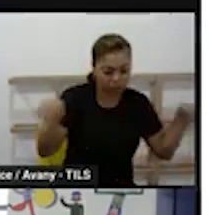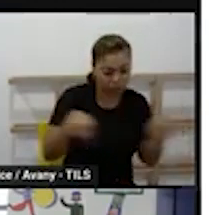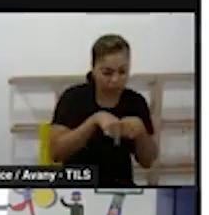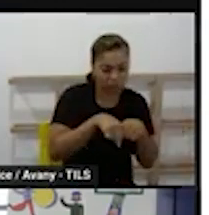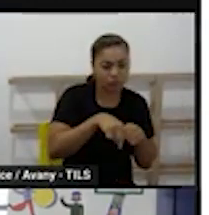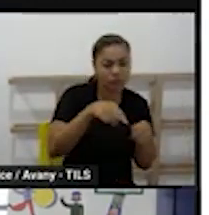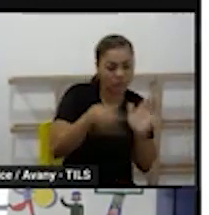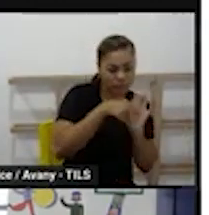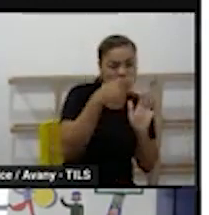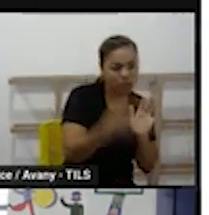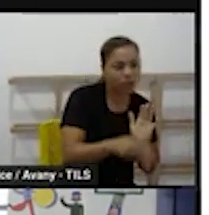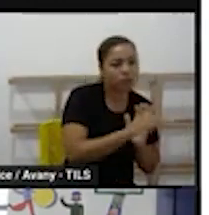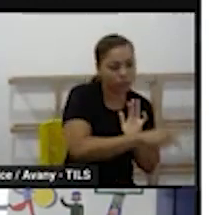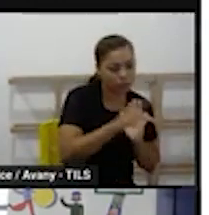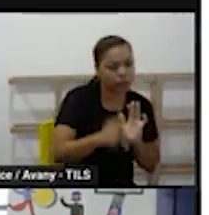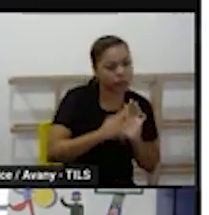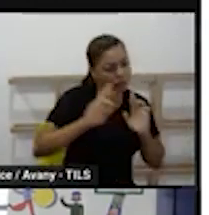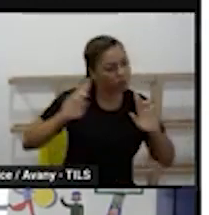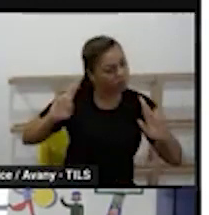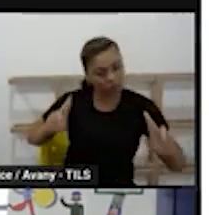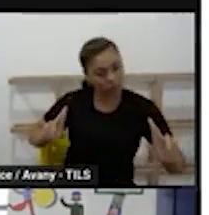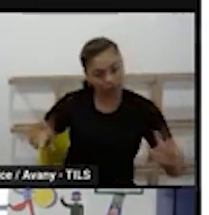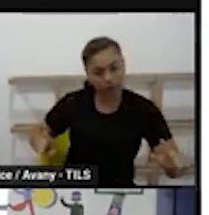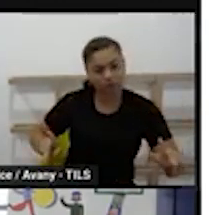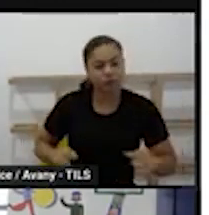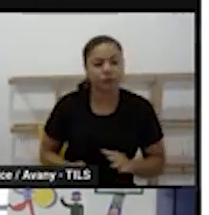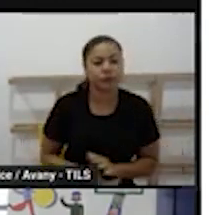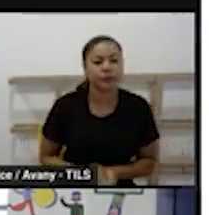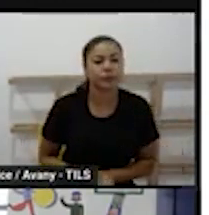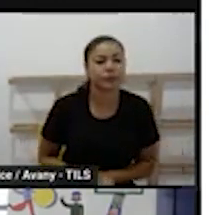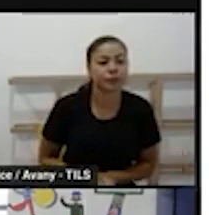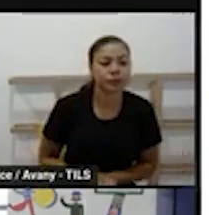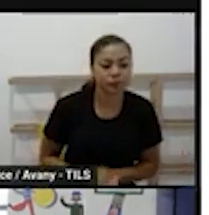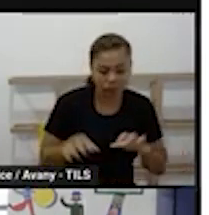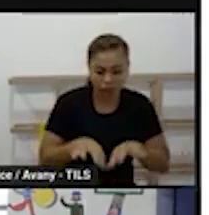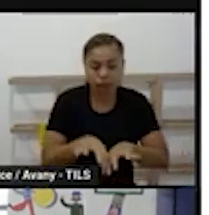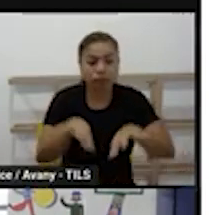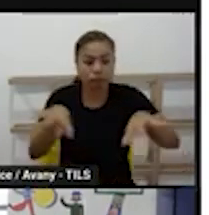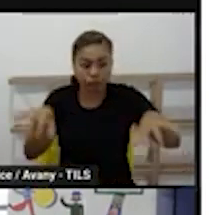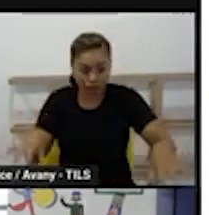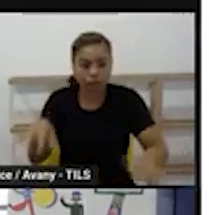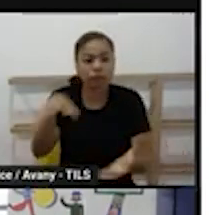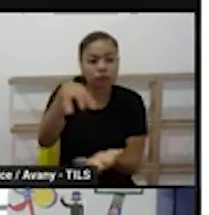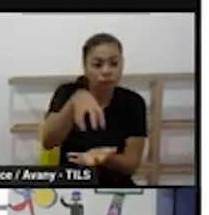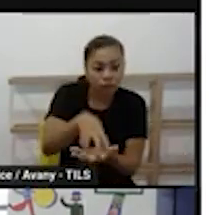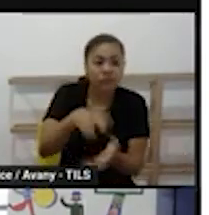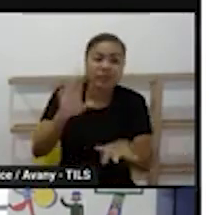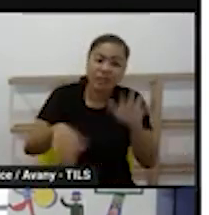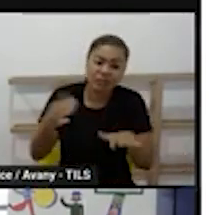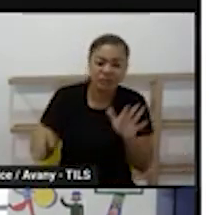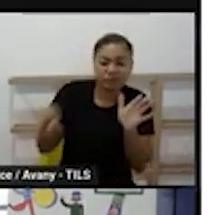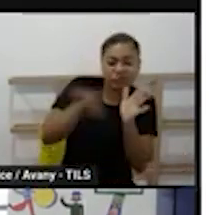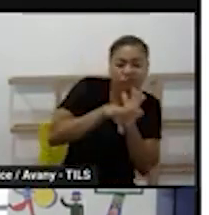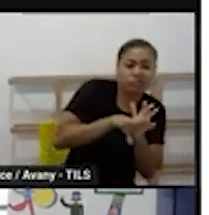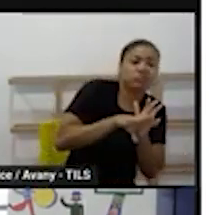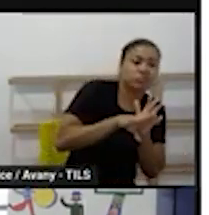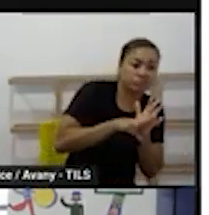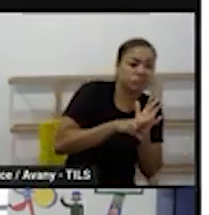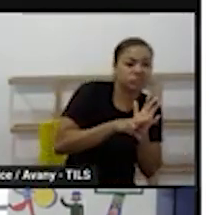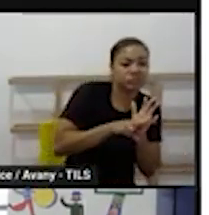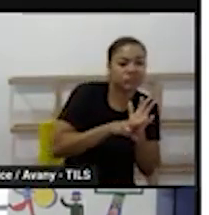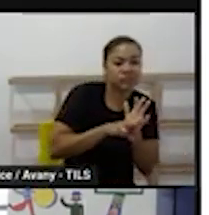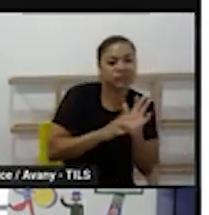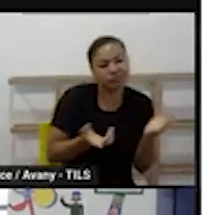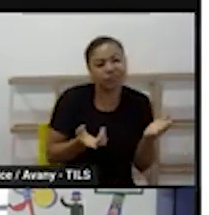não é no mesmo horário da rotina de uma criança da sede porque talvez saia um pouco mais cedo porque o ônibus chega então existe essa